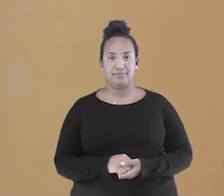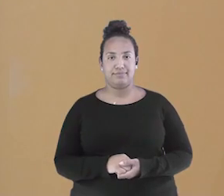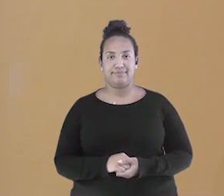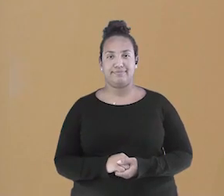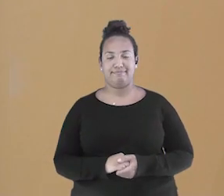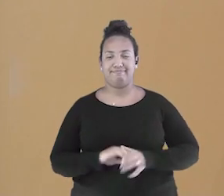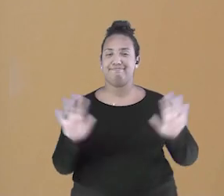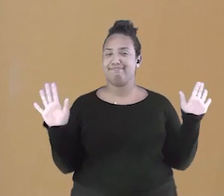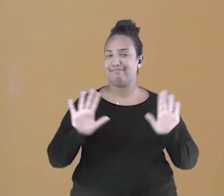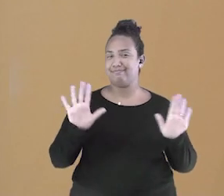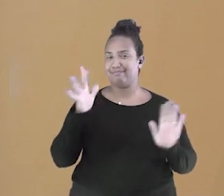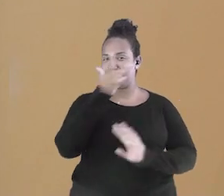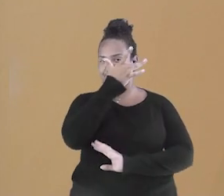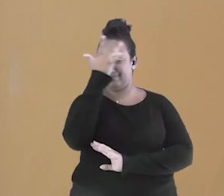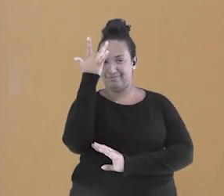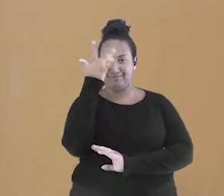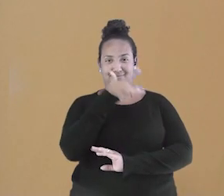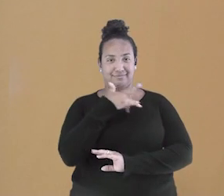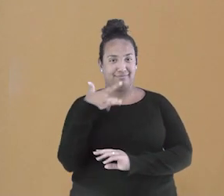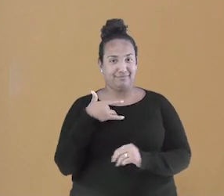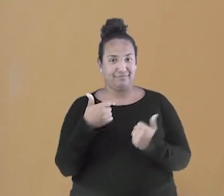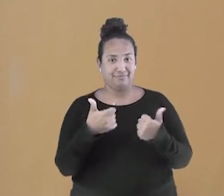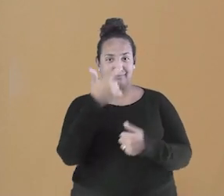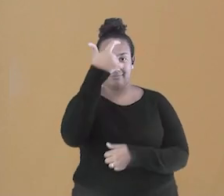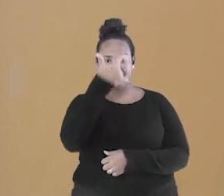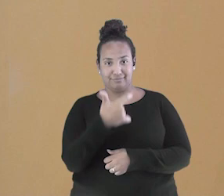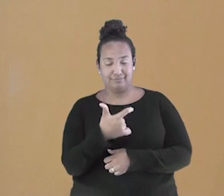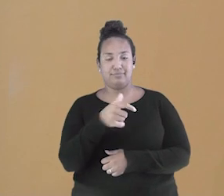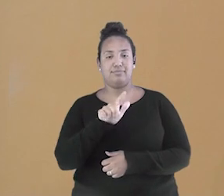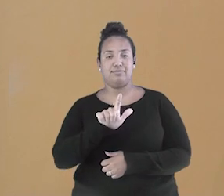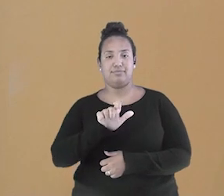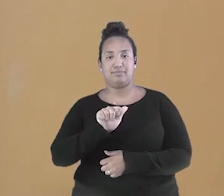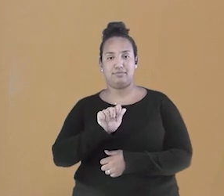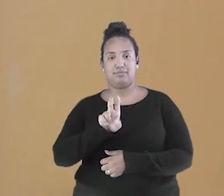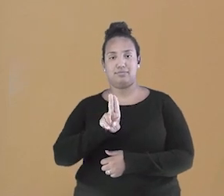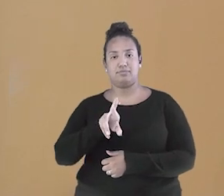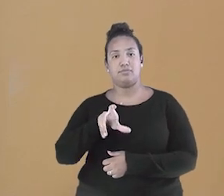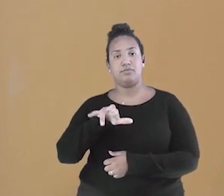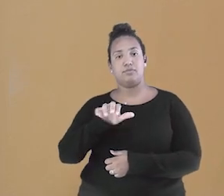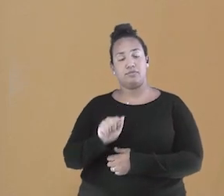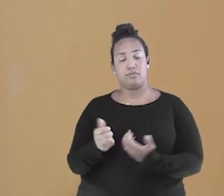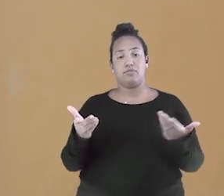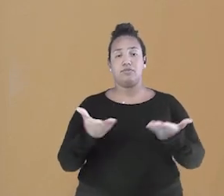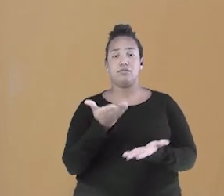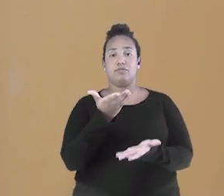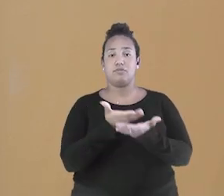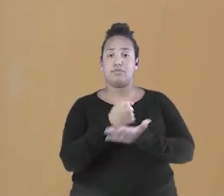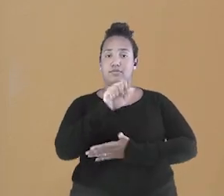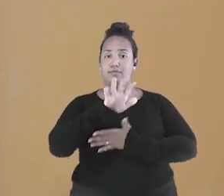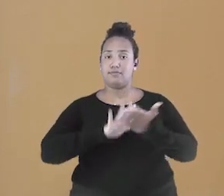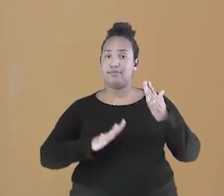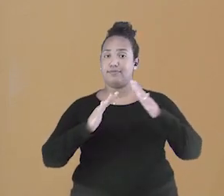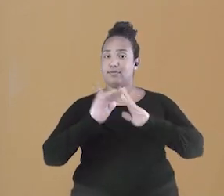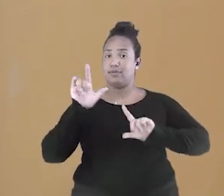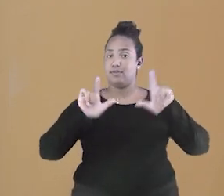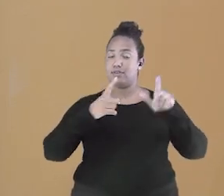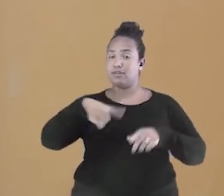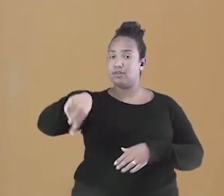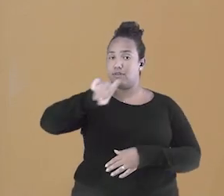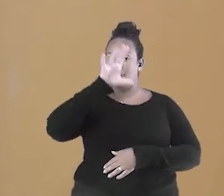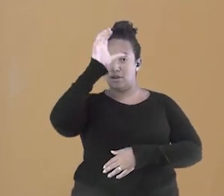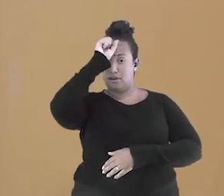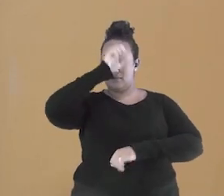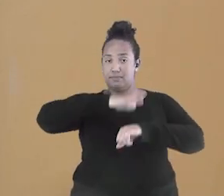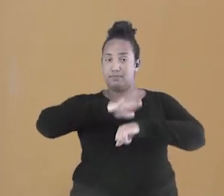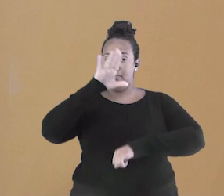Olá pessoal, tudo bem com vocês? Meu nome é Laura e na nossa aula de hoje do DV em Casa na TV, vamos aprender um pouco mais sobre a